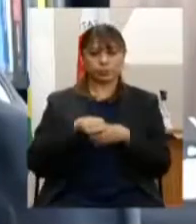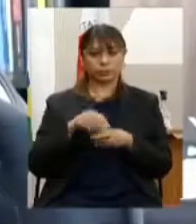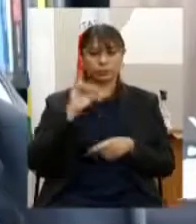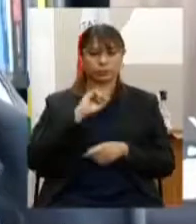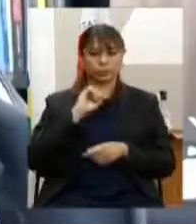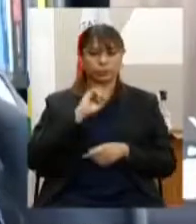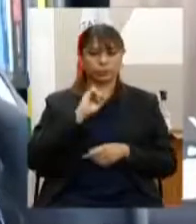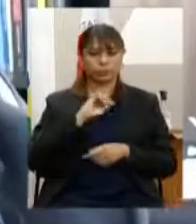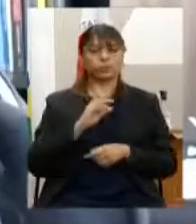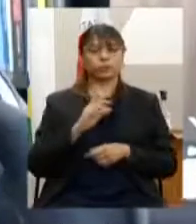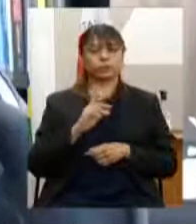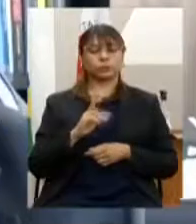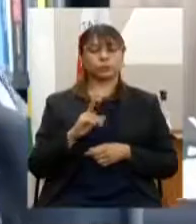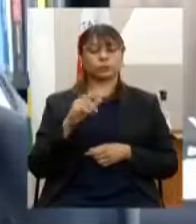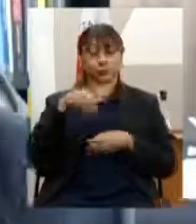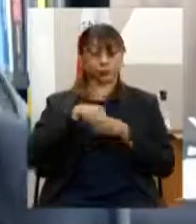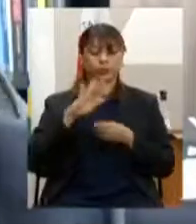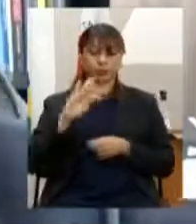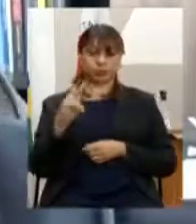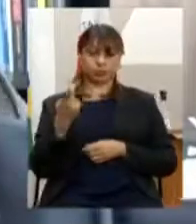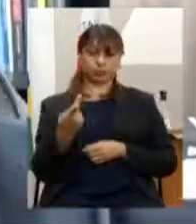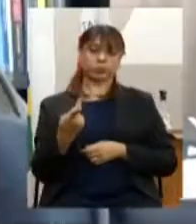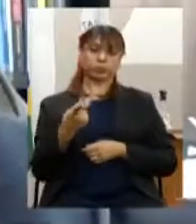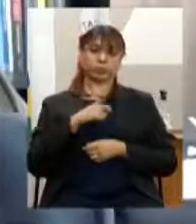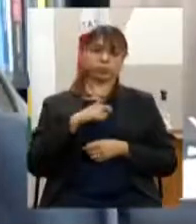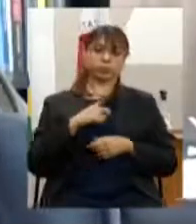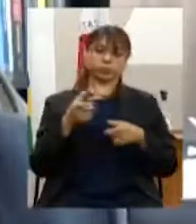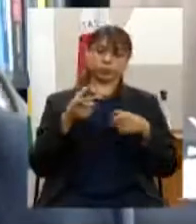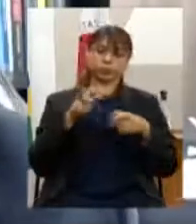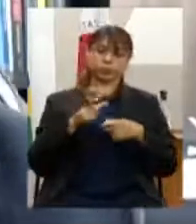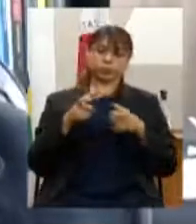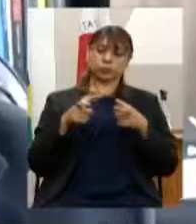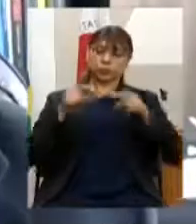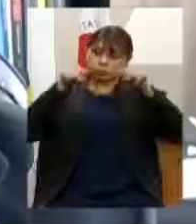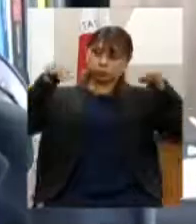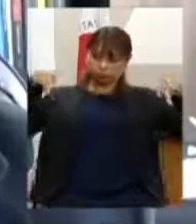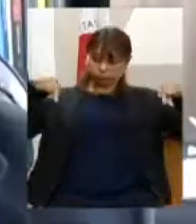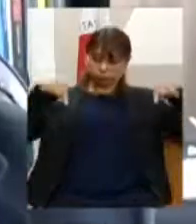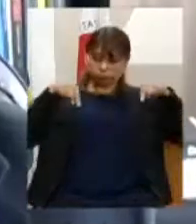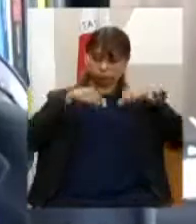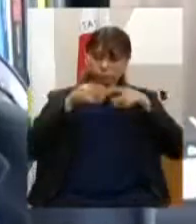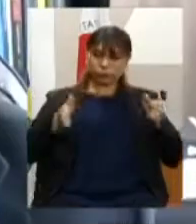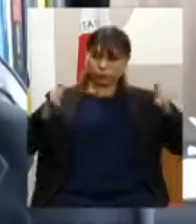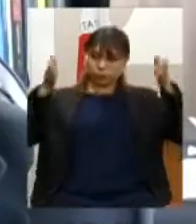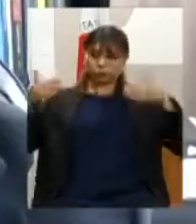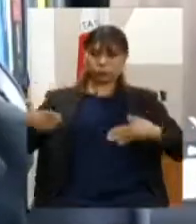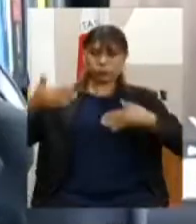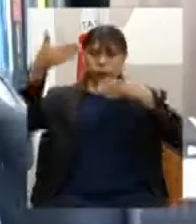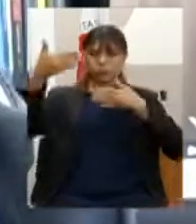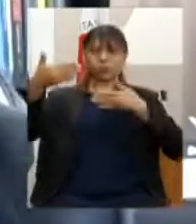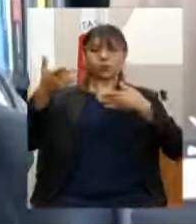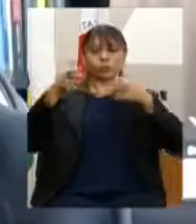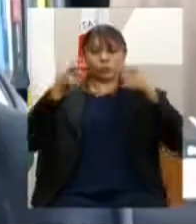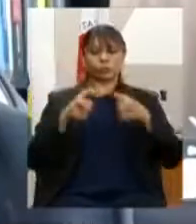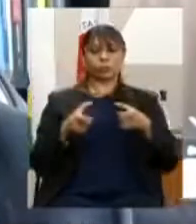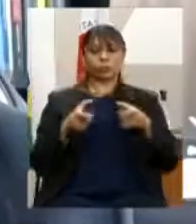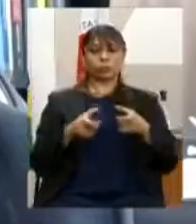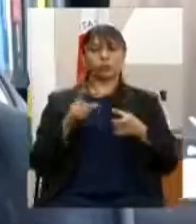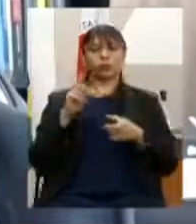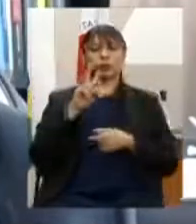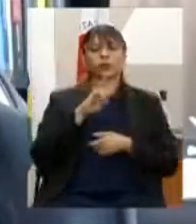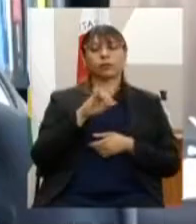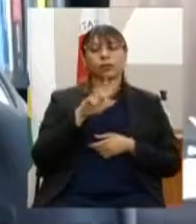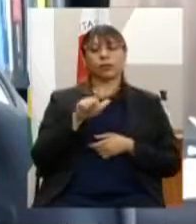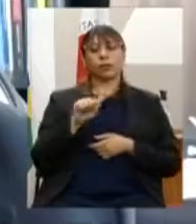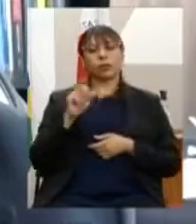meta física e financeira para o cercamento do terreno e para a construção do galpão administrativo do complexo Vila Cultural